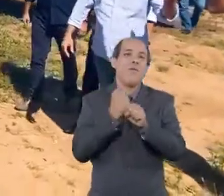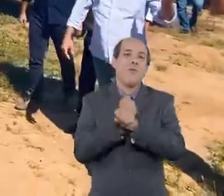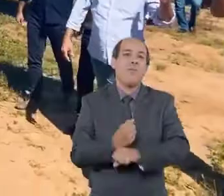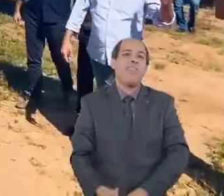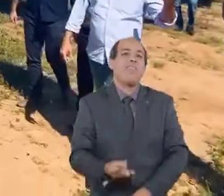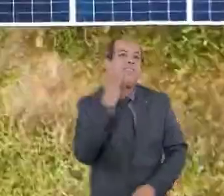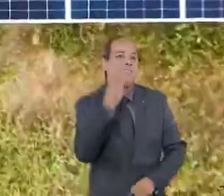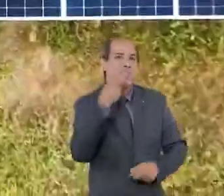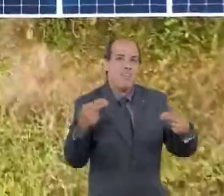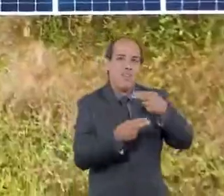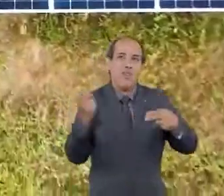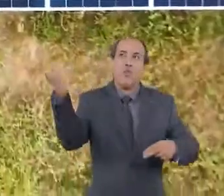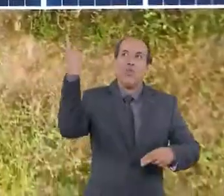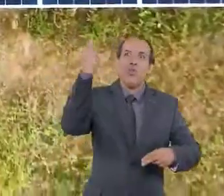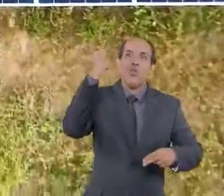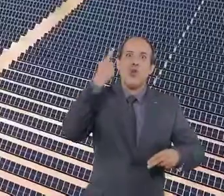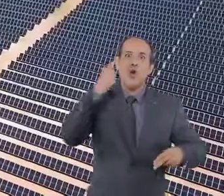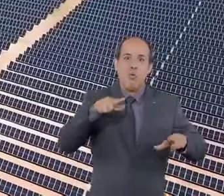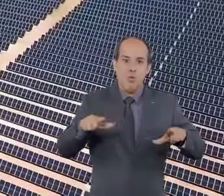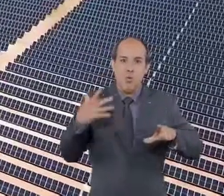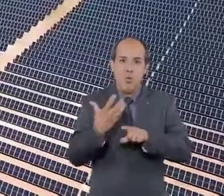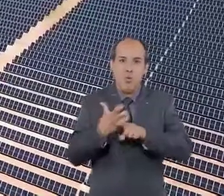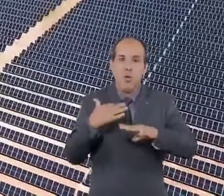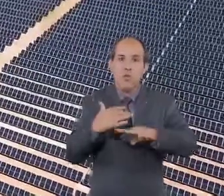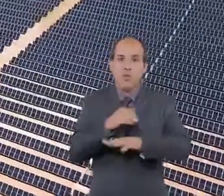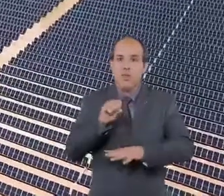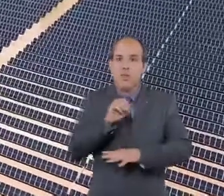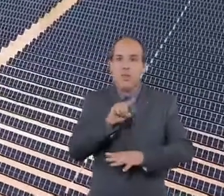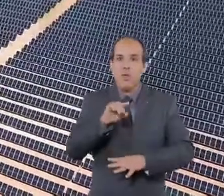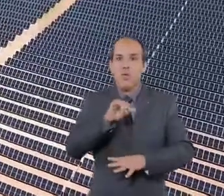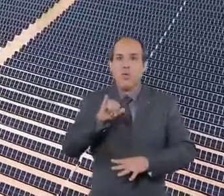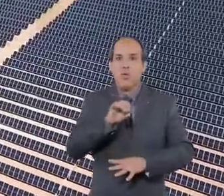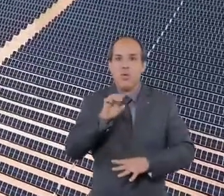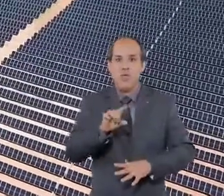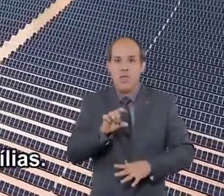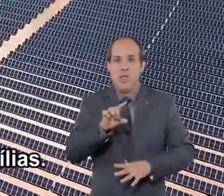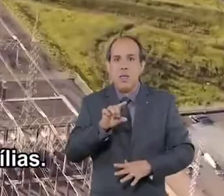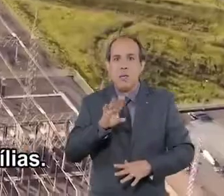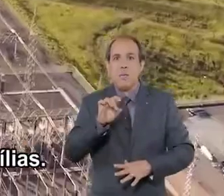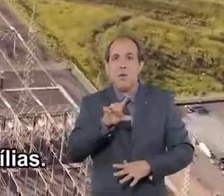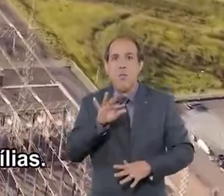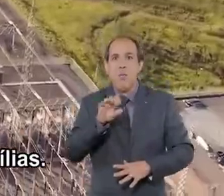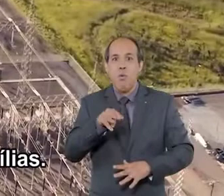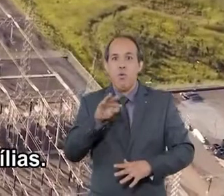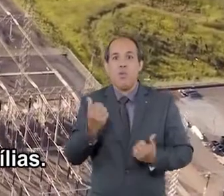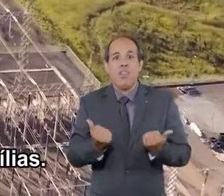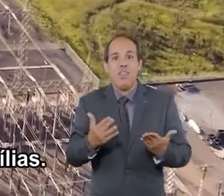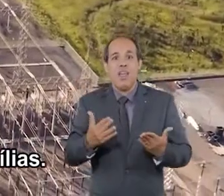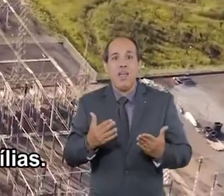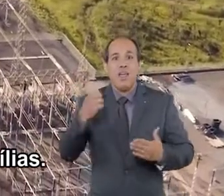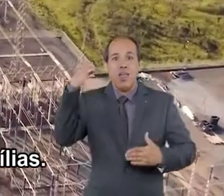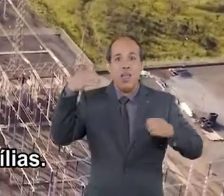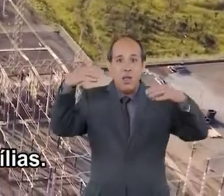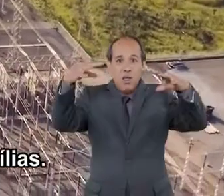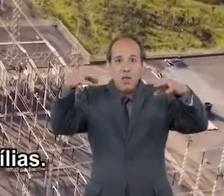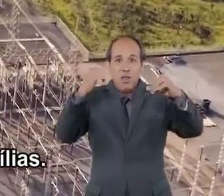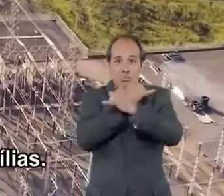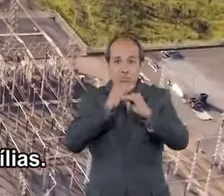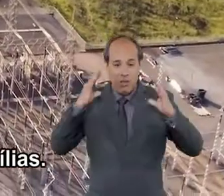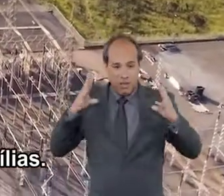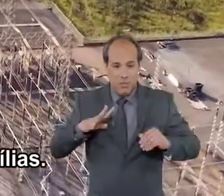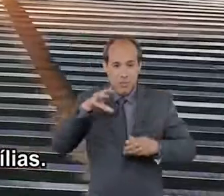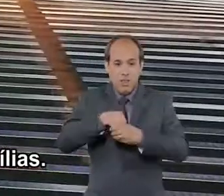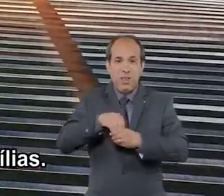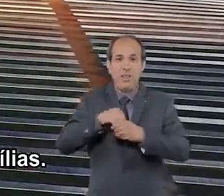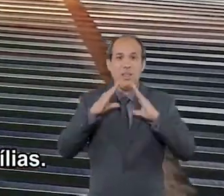durante a construção de três usinas solares no município de São José do Belmonte. Elas vão levar energia limpa para cerca de